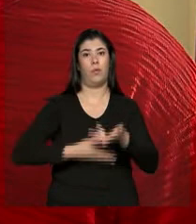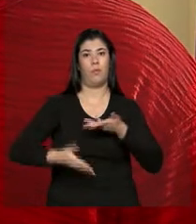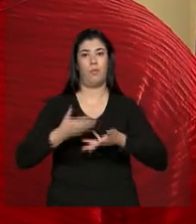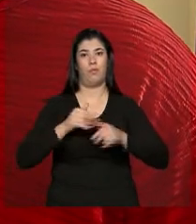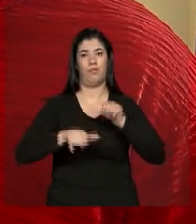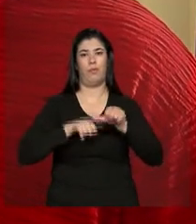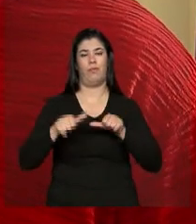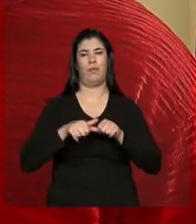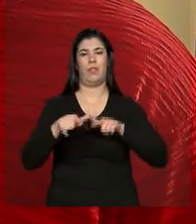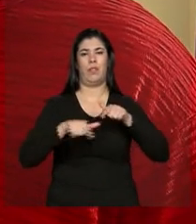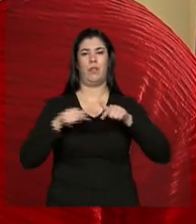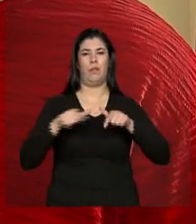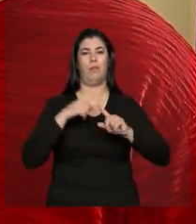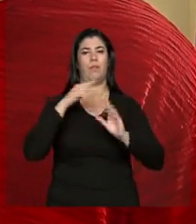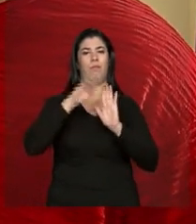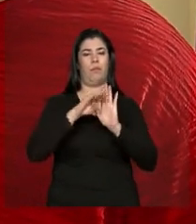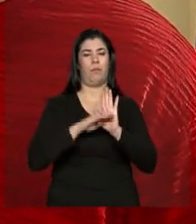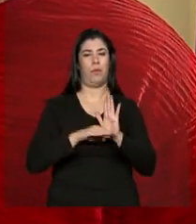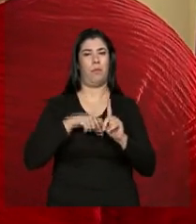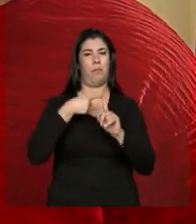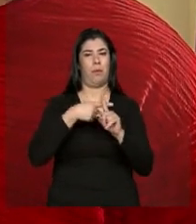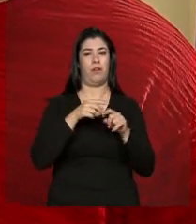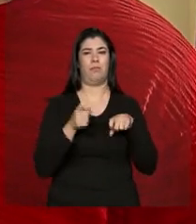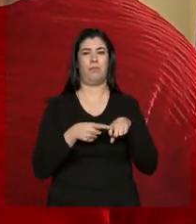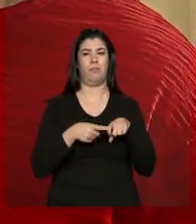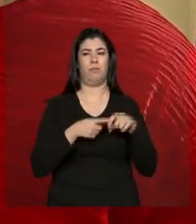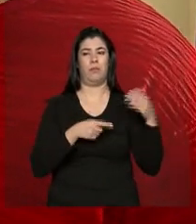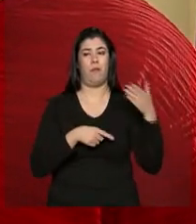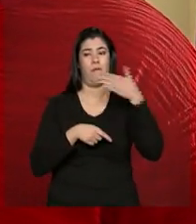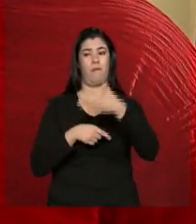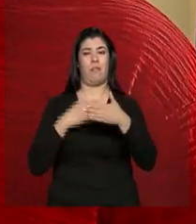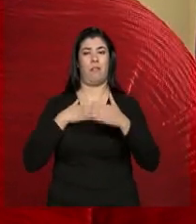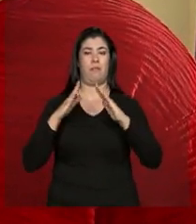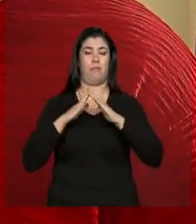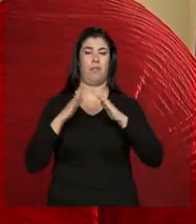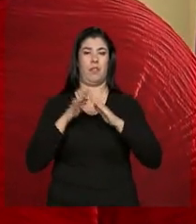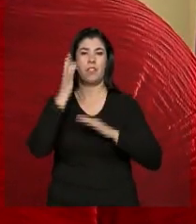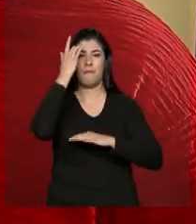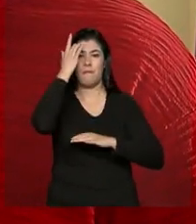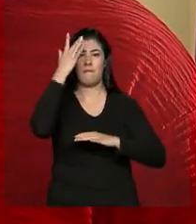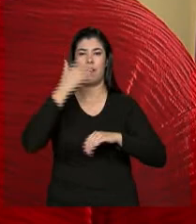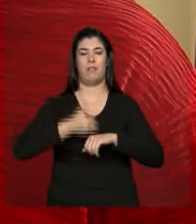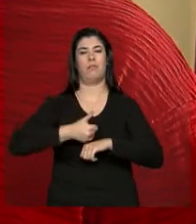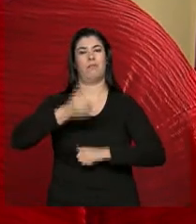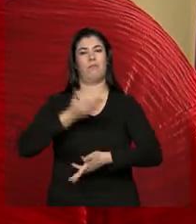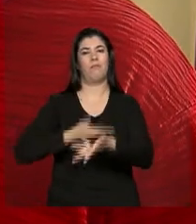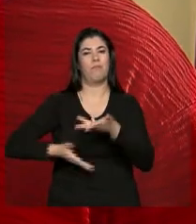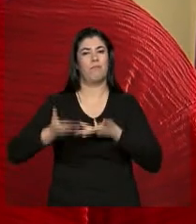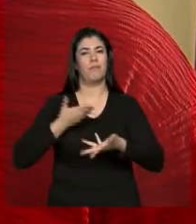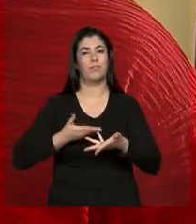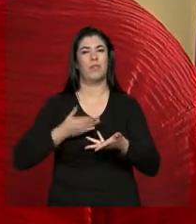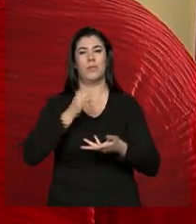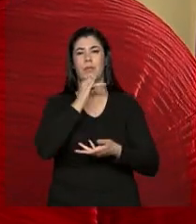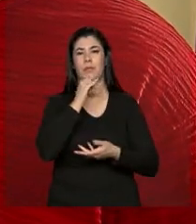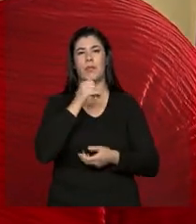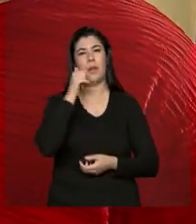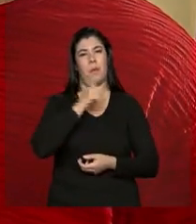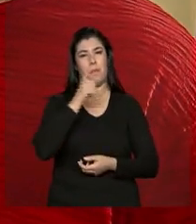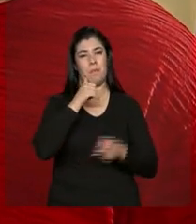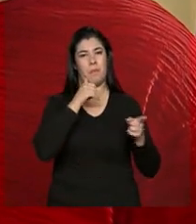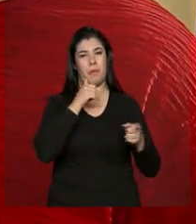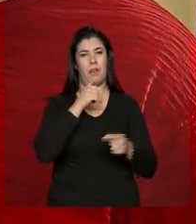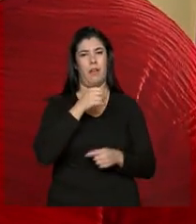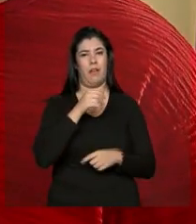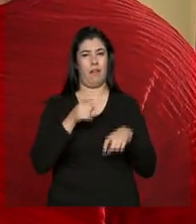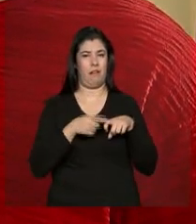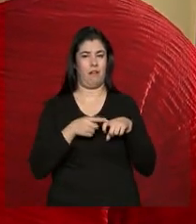Mais Médicos, que eles começaram a fazer as visitas em casa, quer dizer, facilitou muito. Começou com a doutora e a doutora